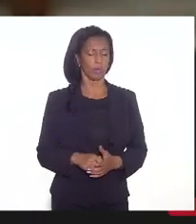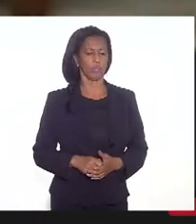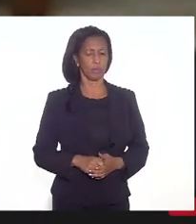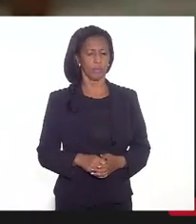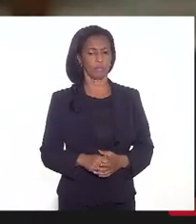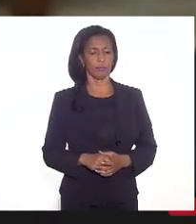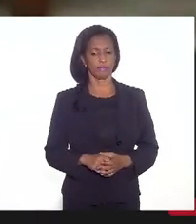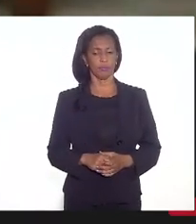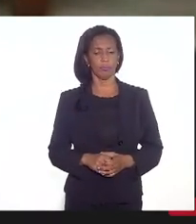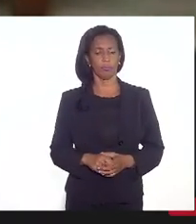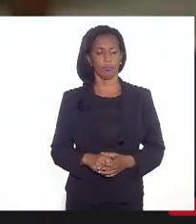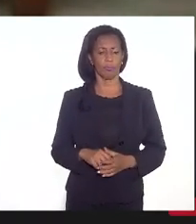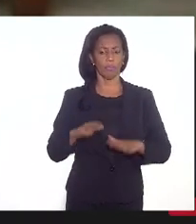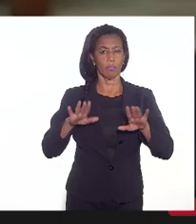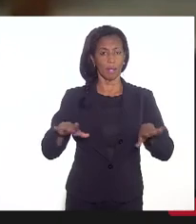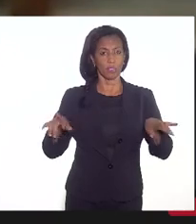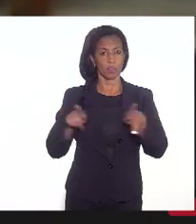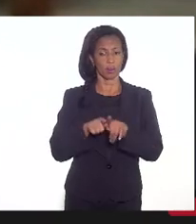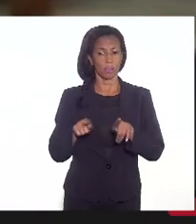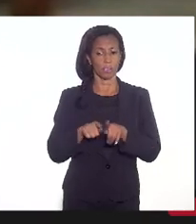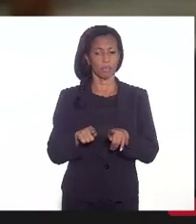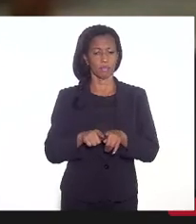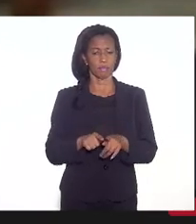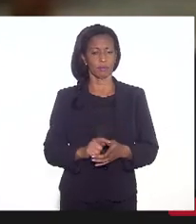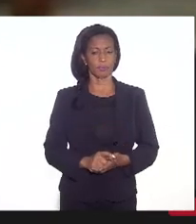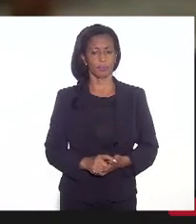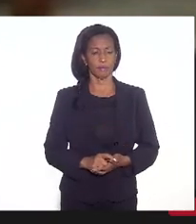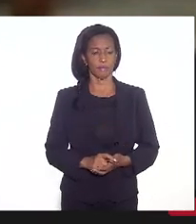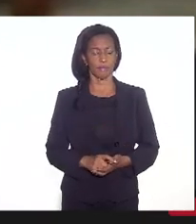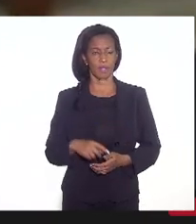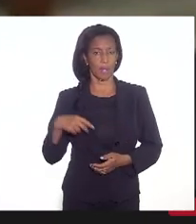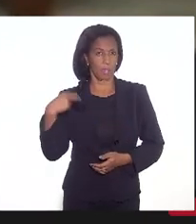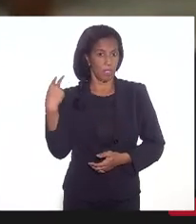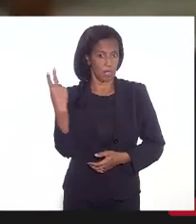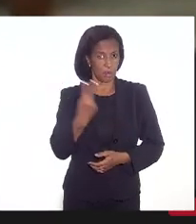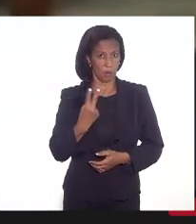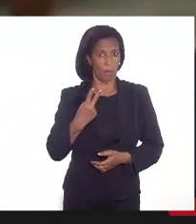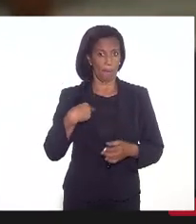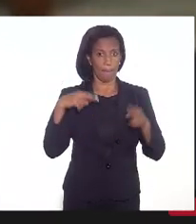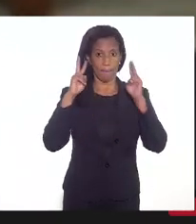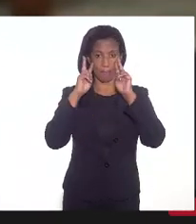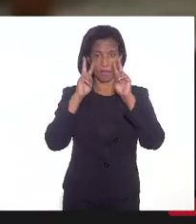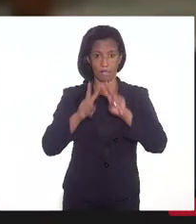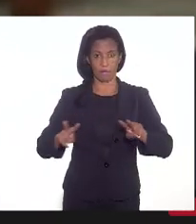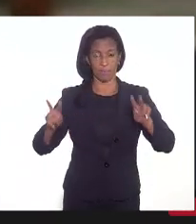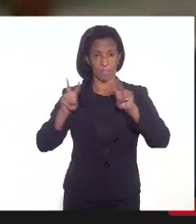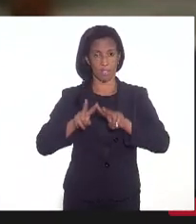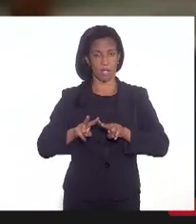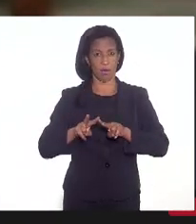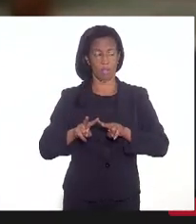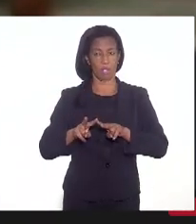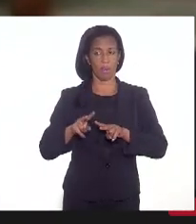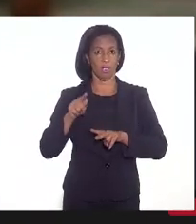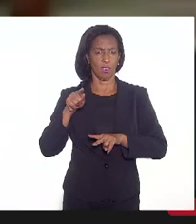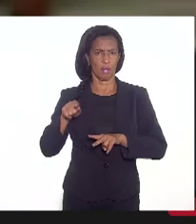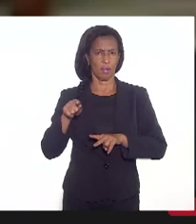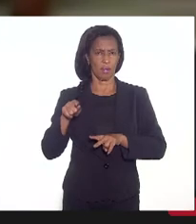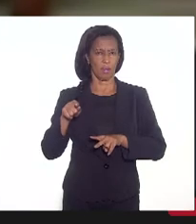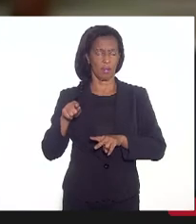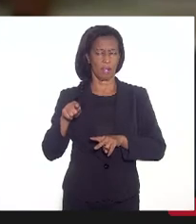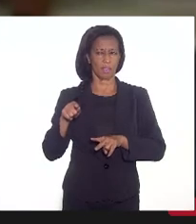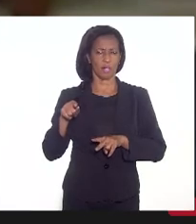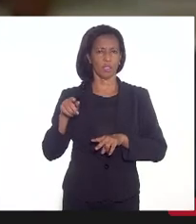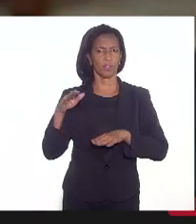feitas, mas também, segundo a minha visão, é de que essas medidas deveriam ser no âmbito